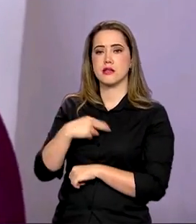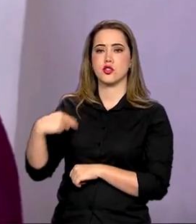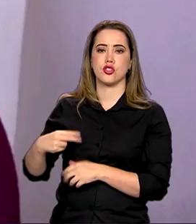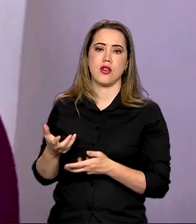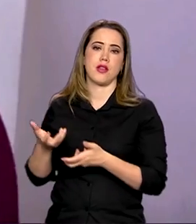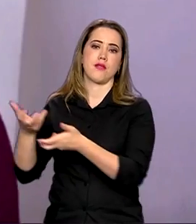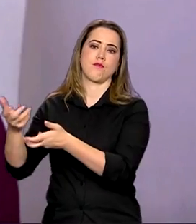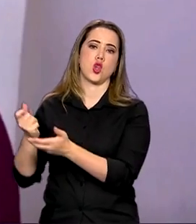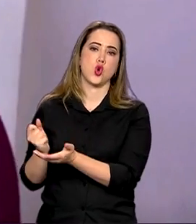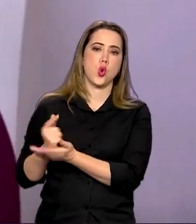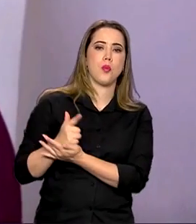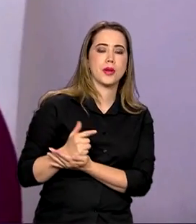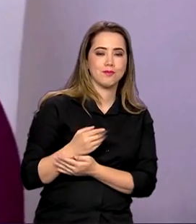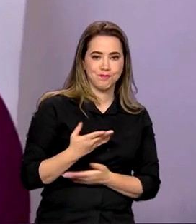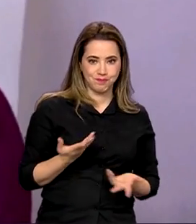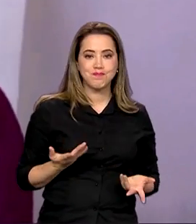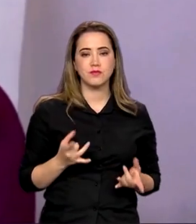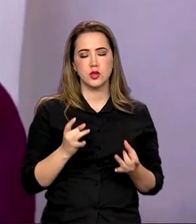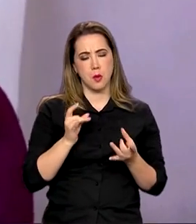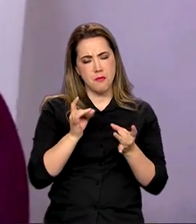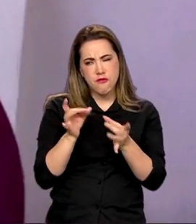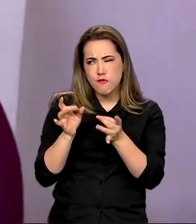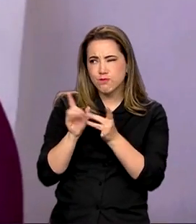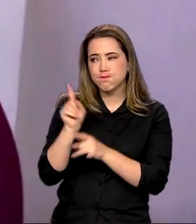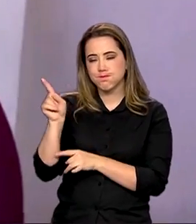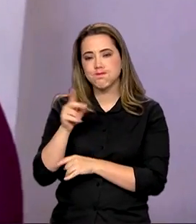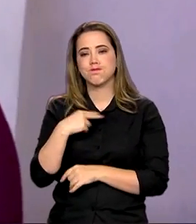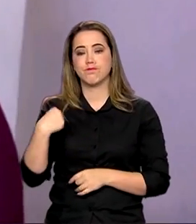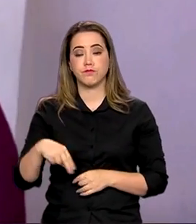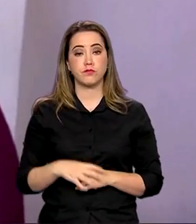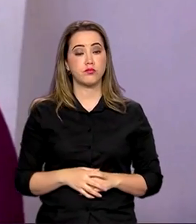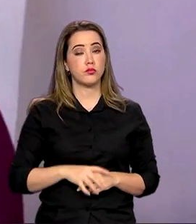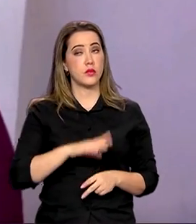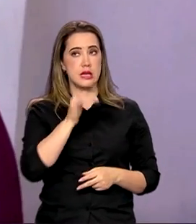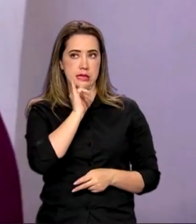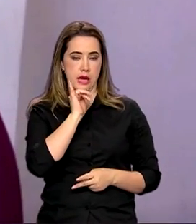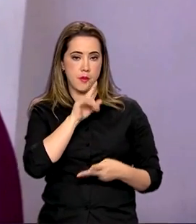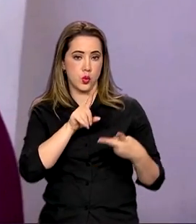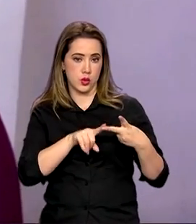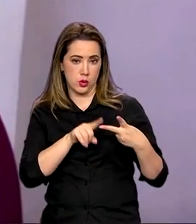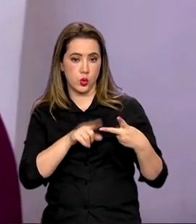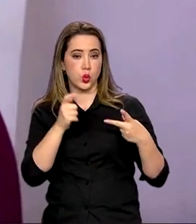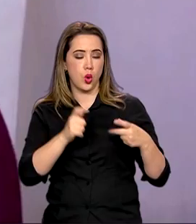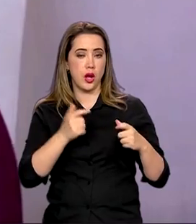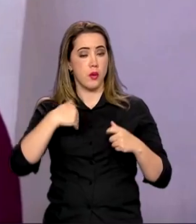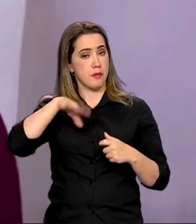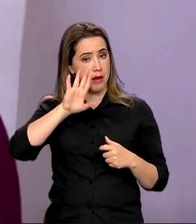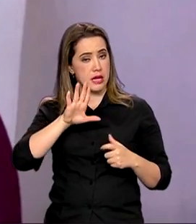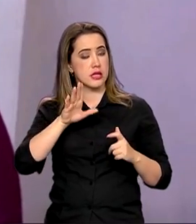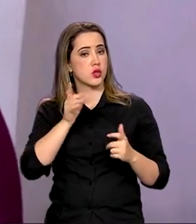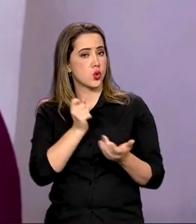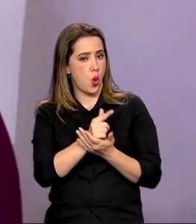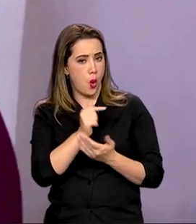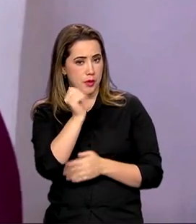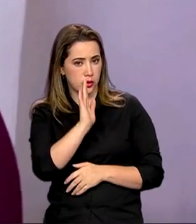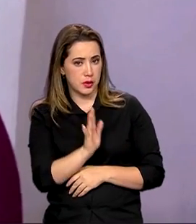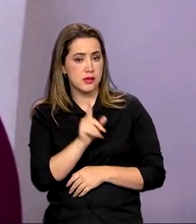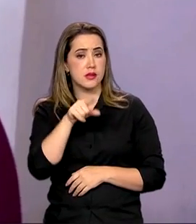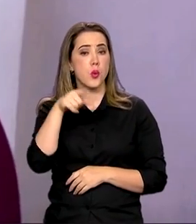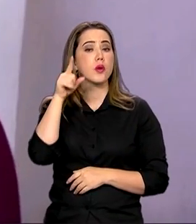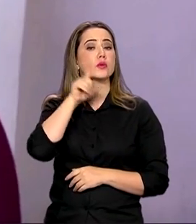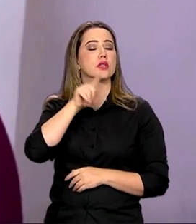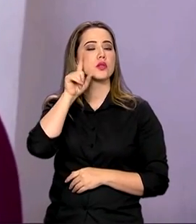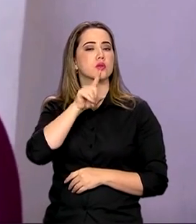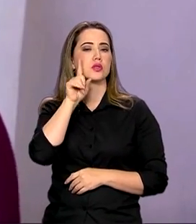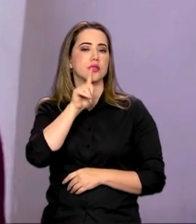Só para comparação, o segundo destino são os Estados Unidos e recebem cerca de 10